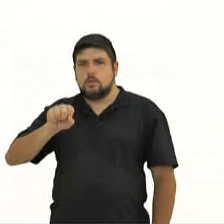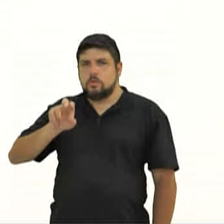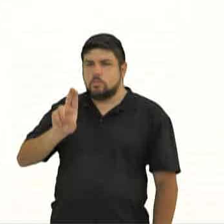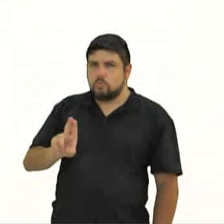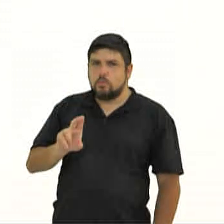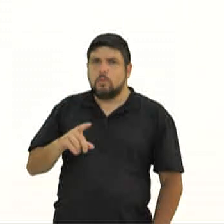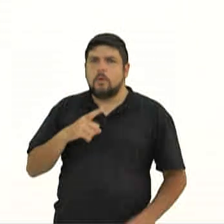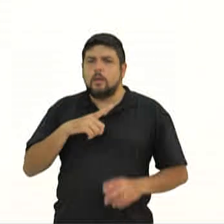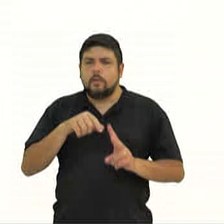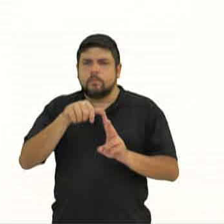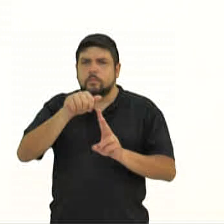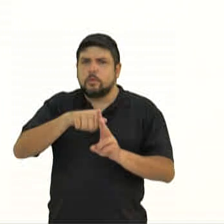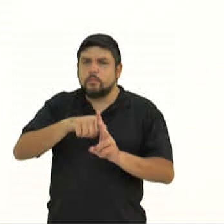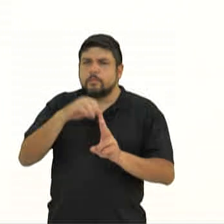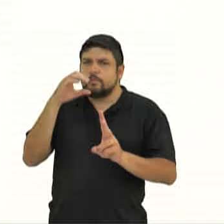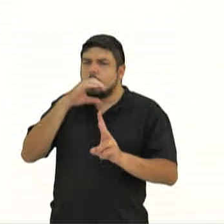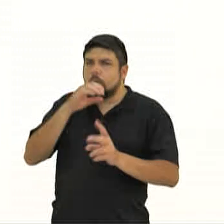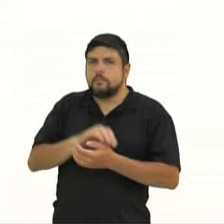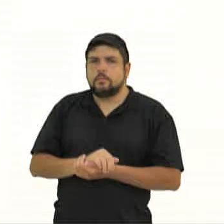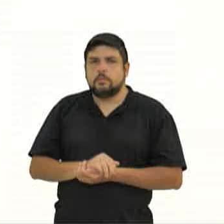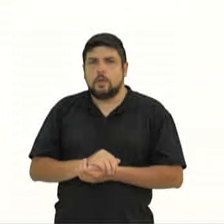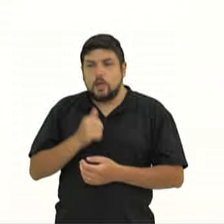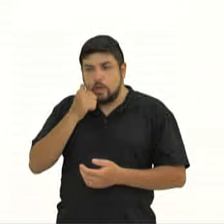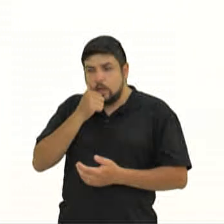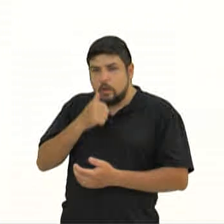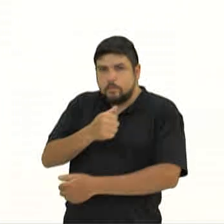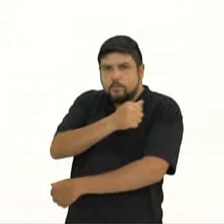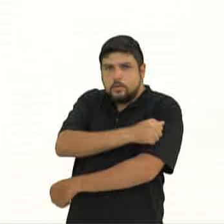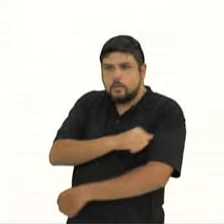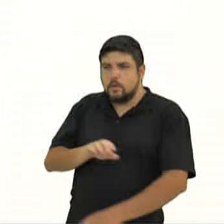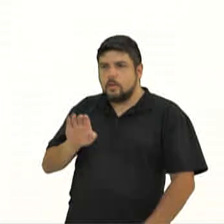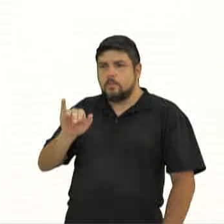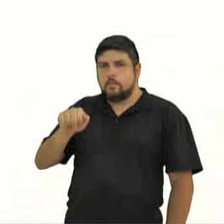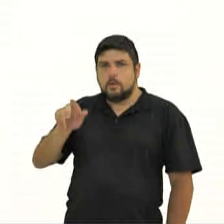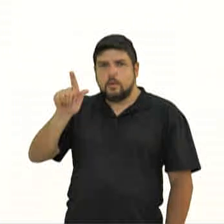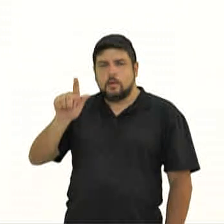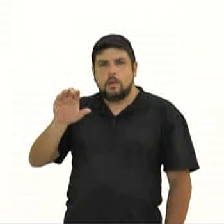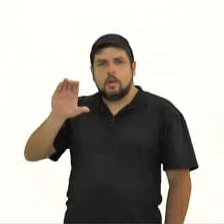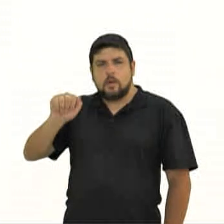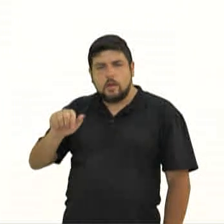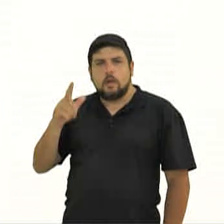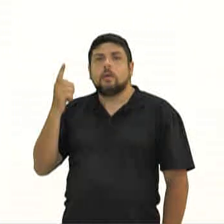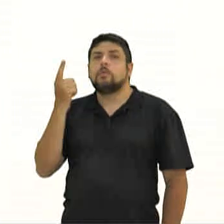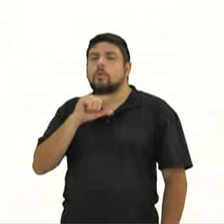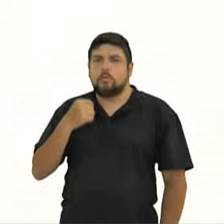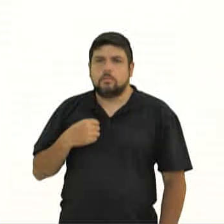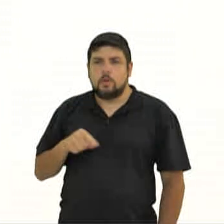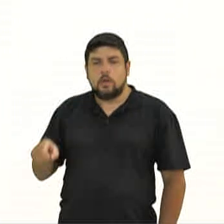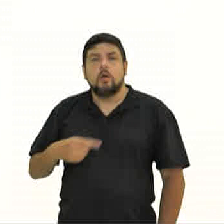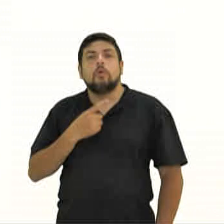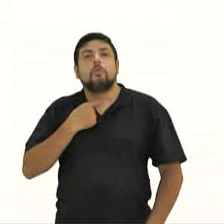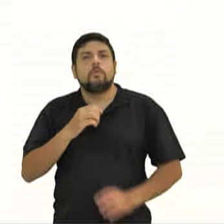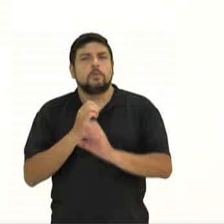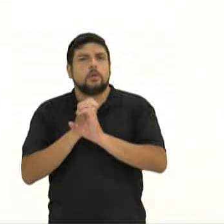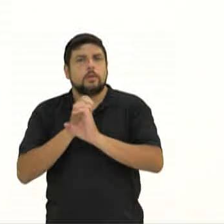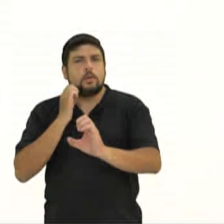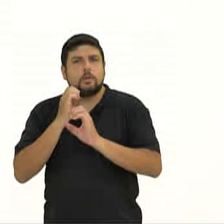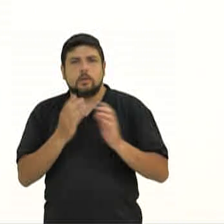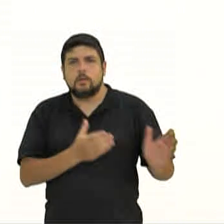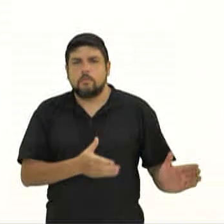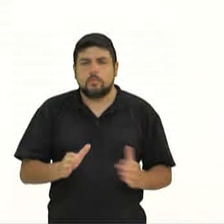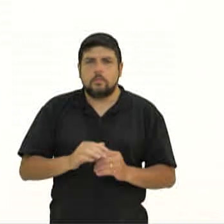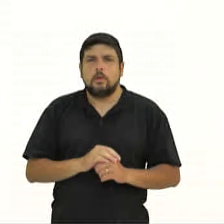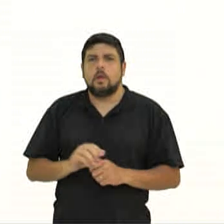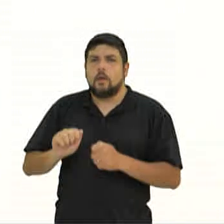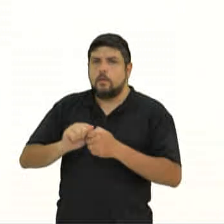ter certeza. A estudante Bianca Pinheiro conseguiu passar bem por essa fase. Com planos de cursar Engenharia de Produção, ela fez o